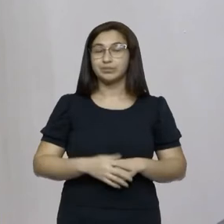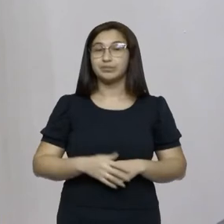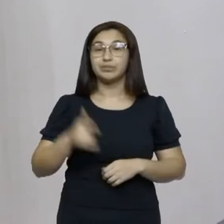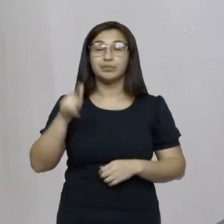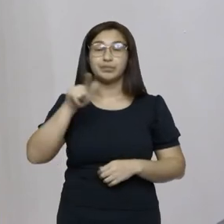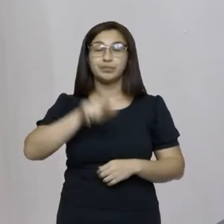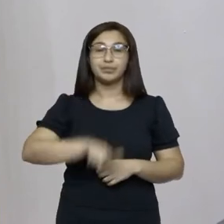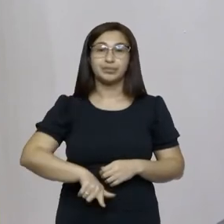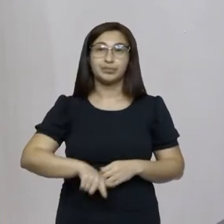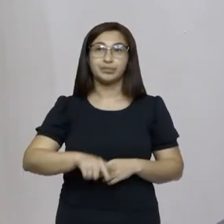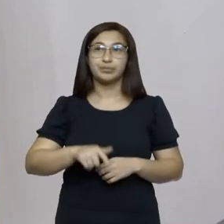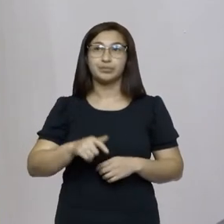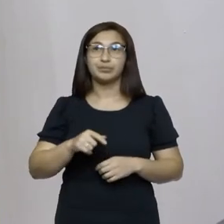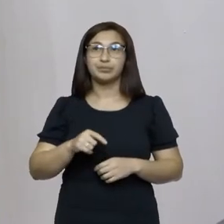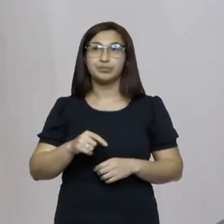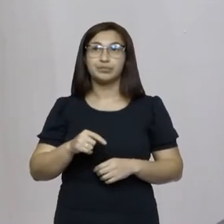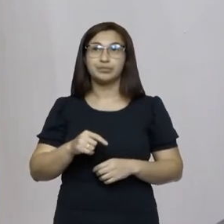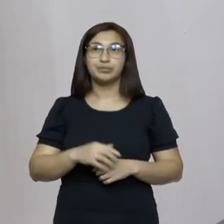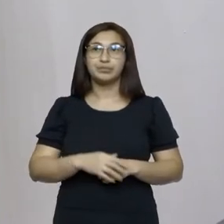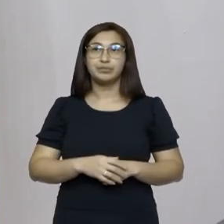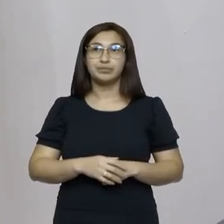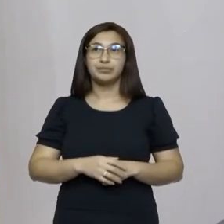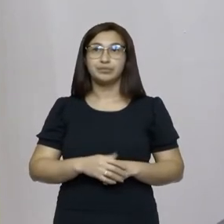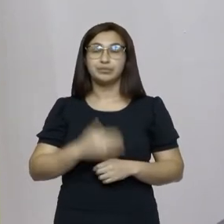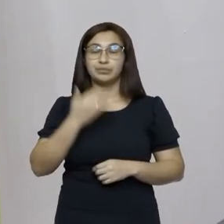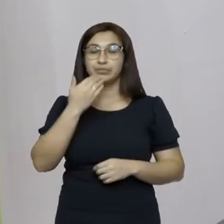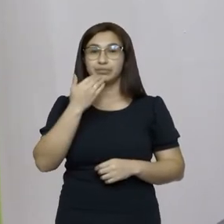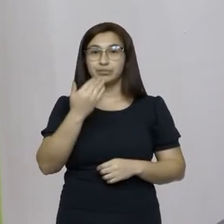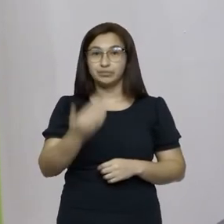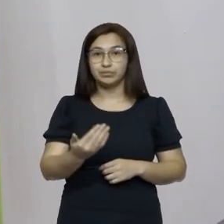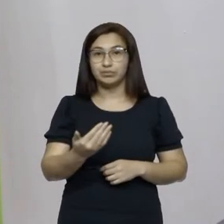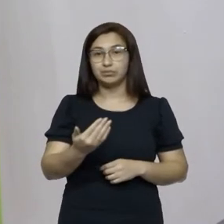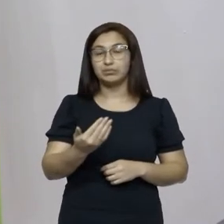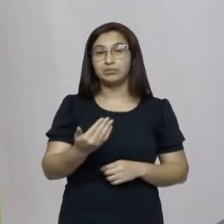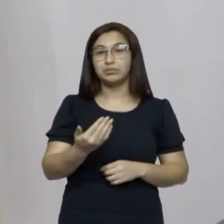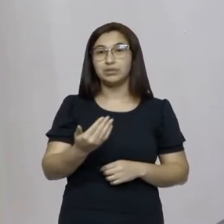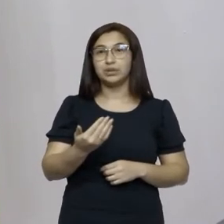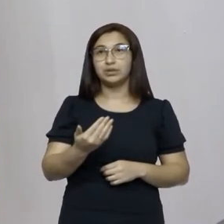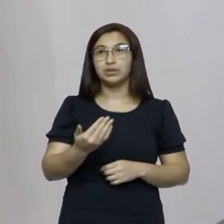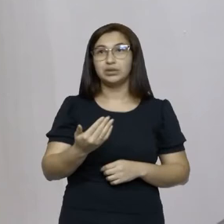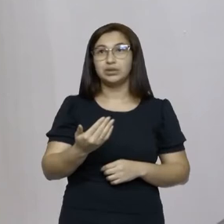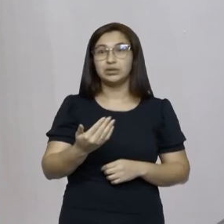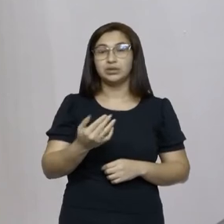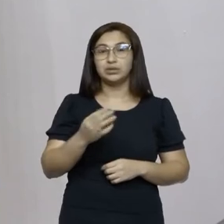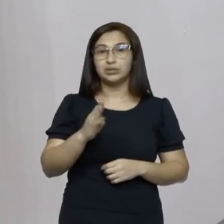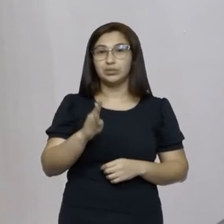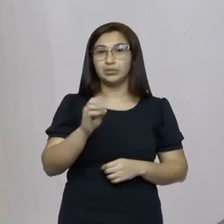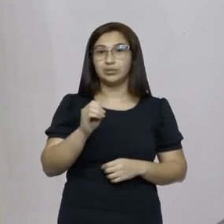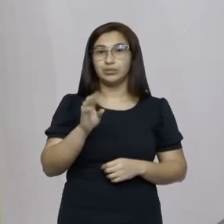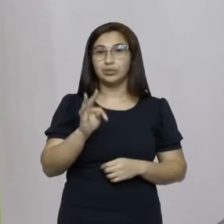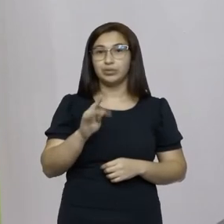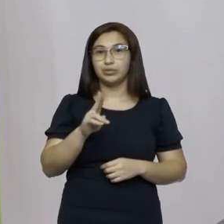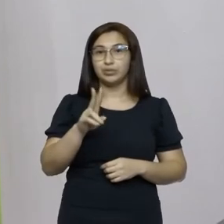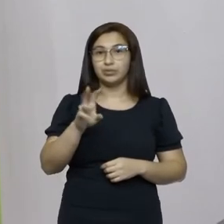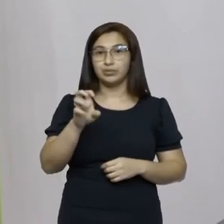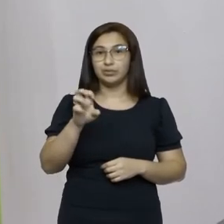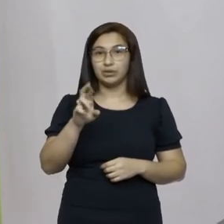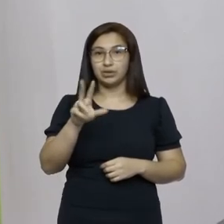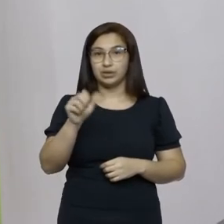disso eu teria entregado na época senhor presidente os pedidos a respeito da barragem de Boteverá que